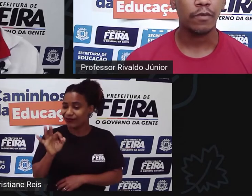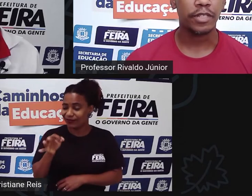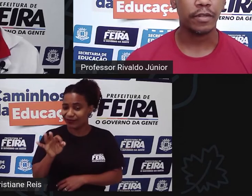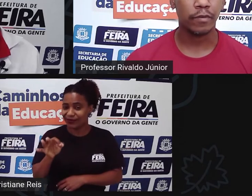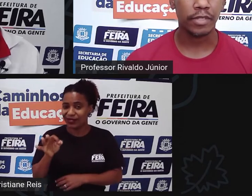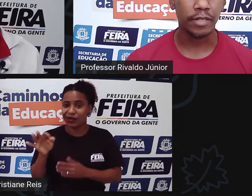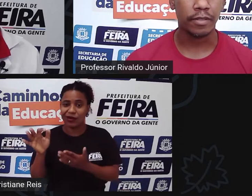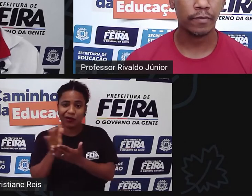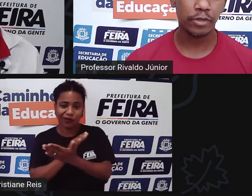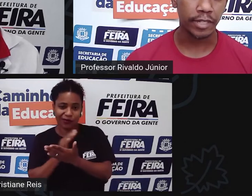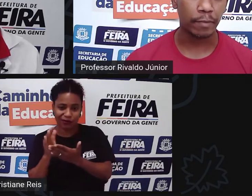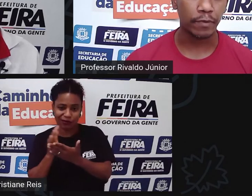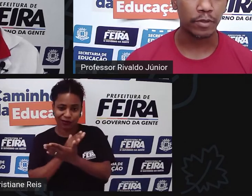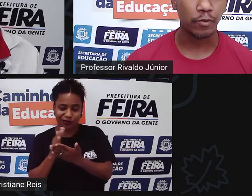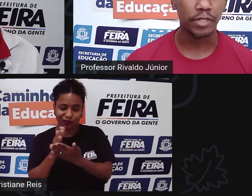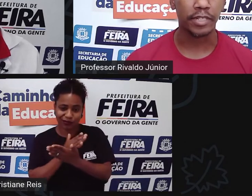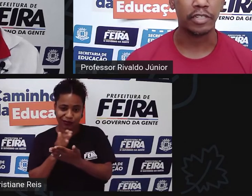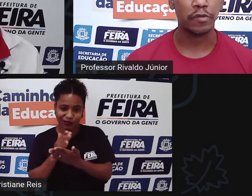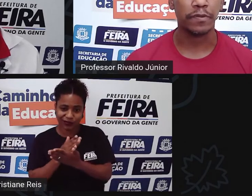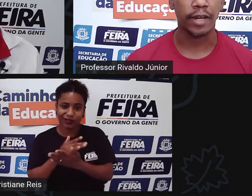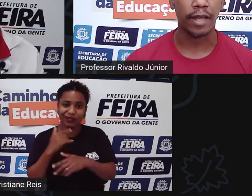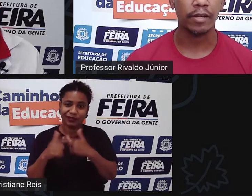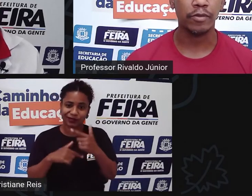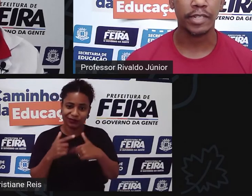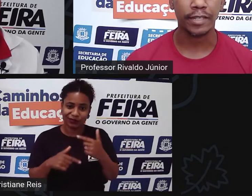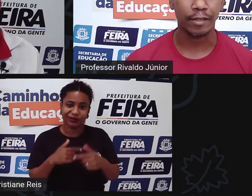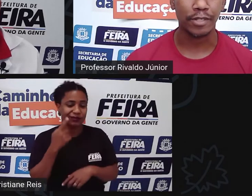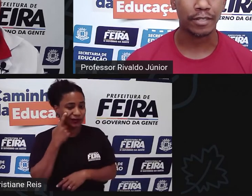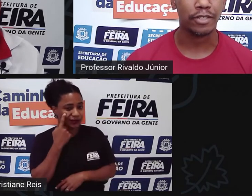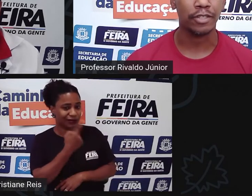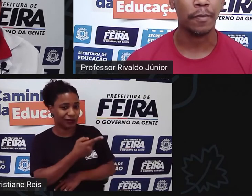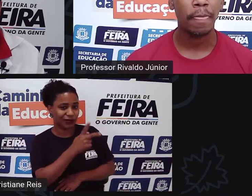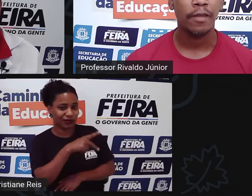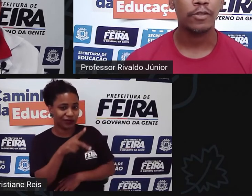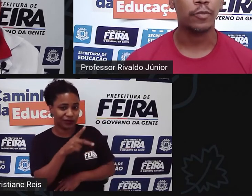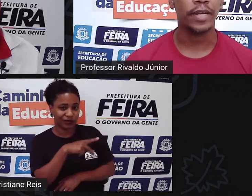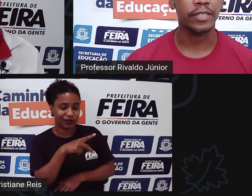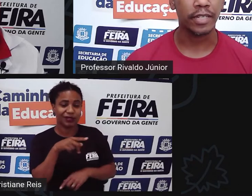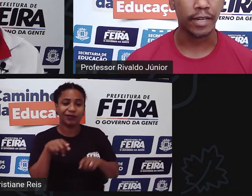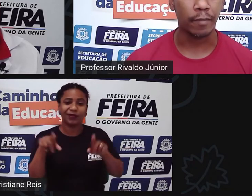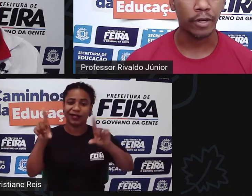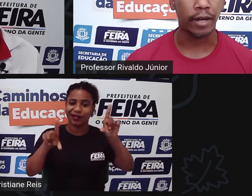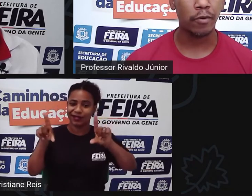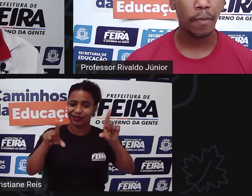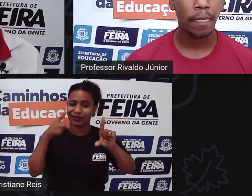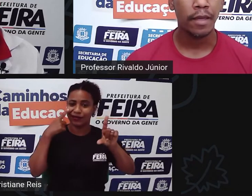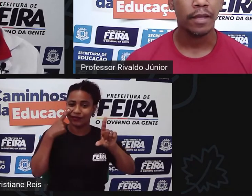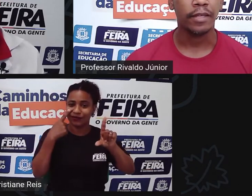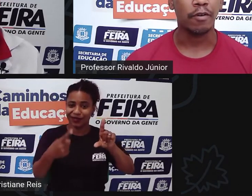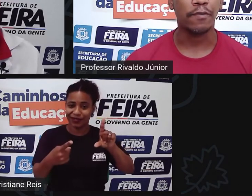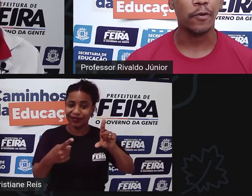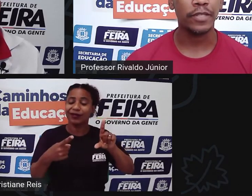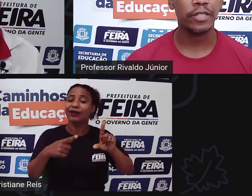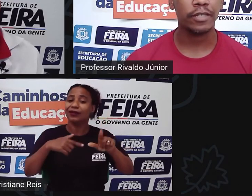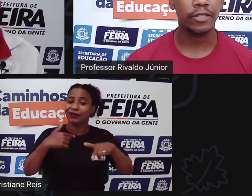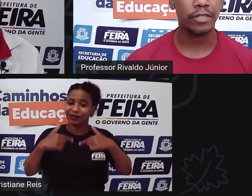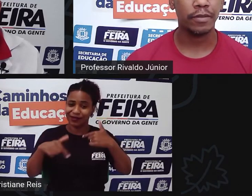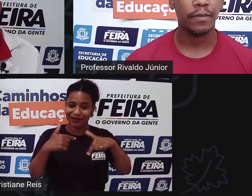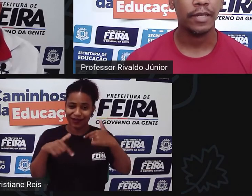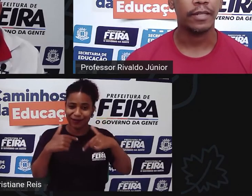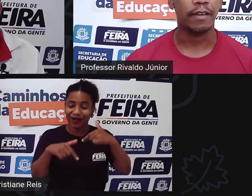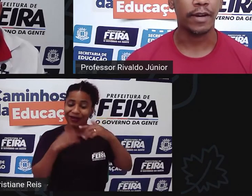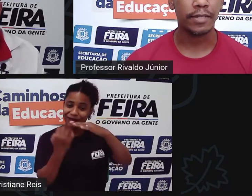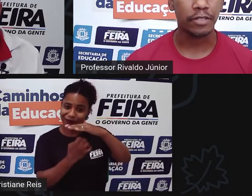você você que é professor com certeza já ouviu falar eu não sei quem está nos assistindo sobre a ginástica laboral que é uma forma de